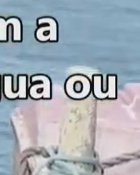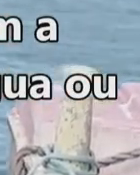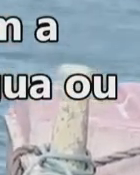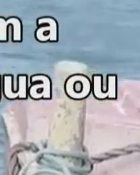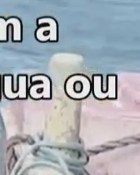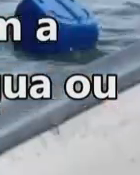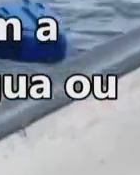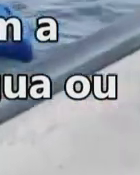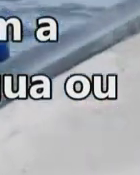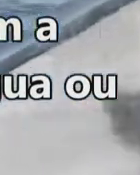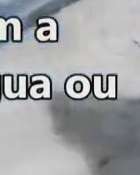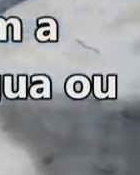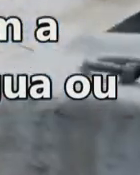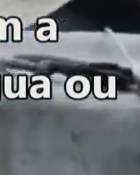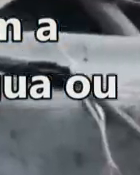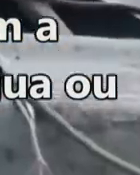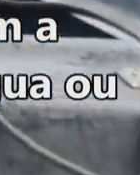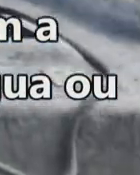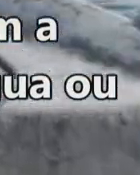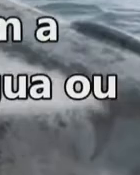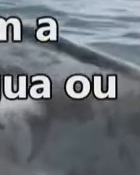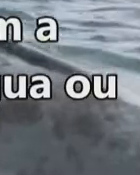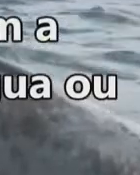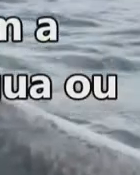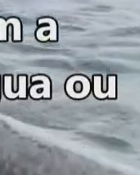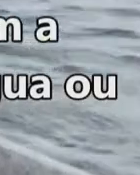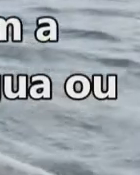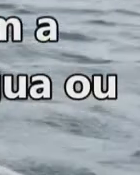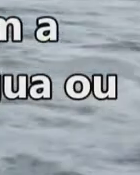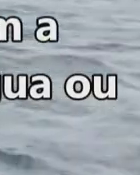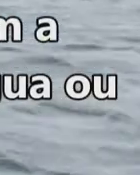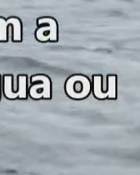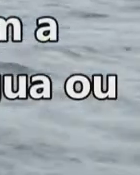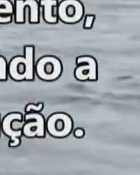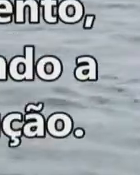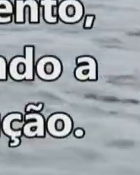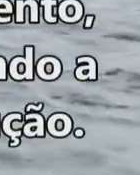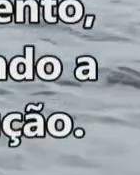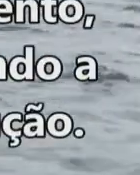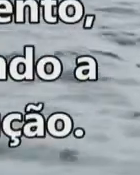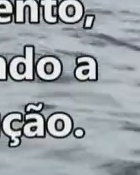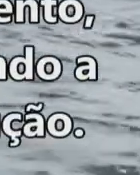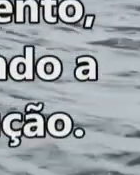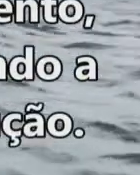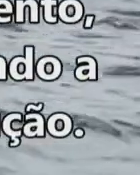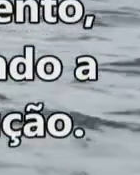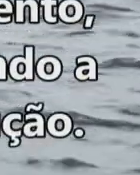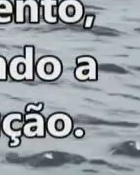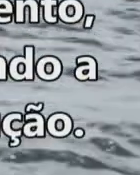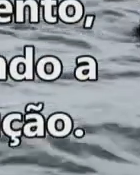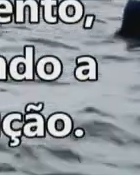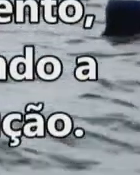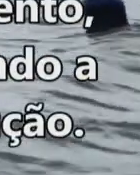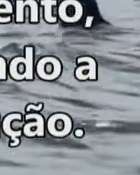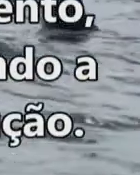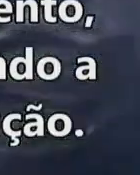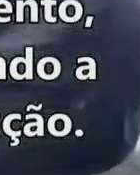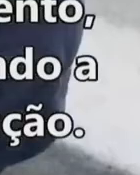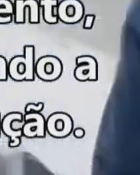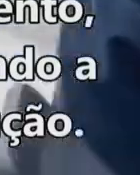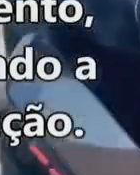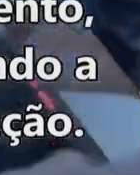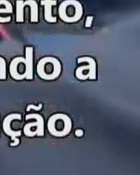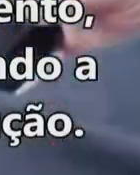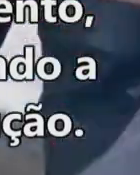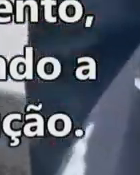seja ela pela limpeza da água ou pela produção de oxigênio A macroalga produz fertilizante de alto